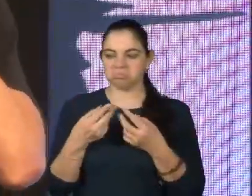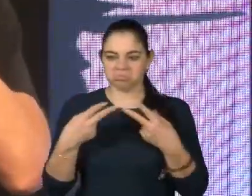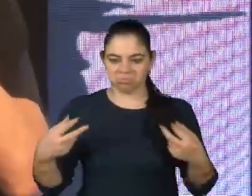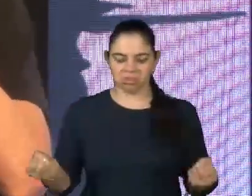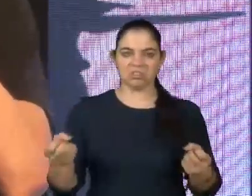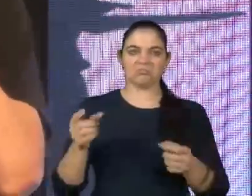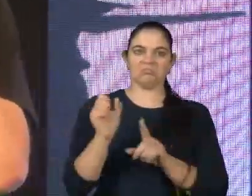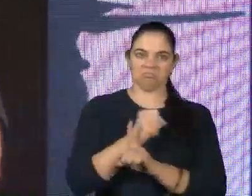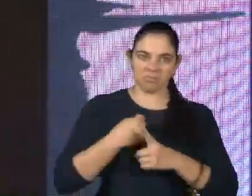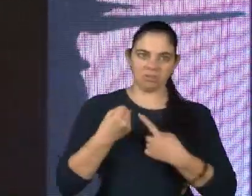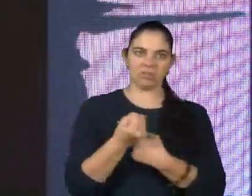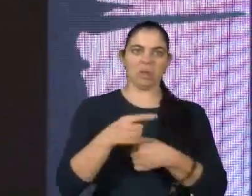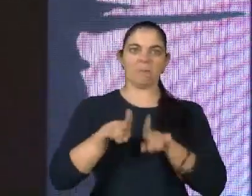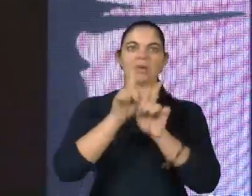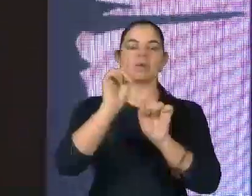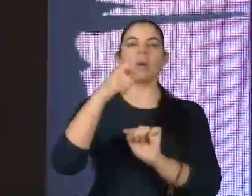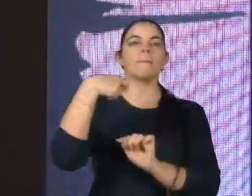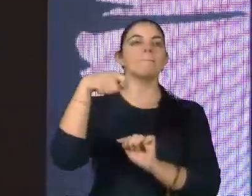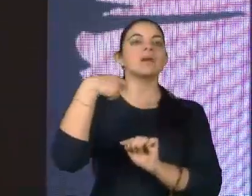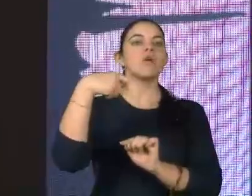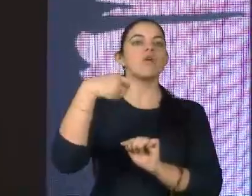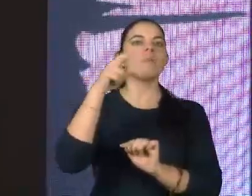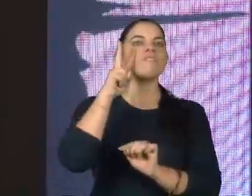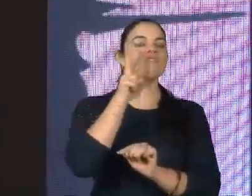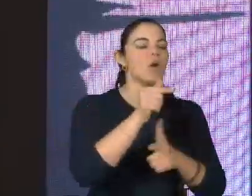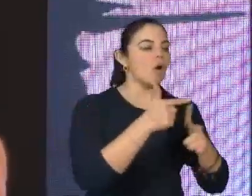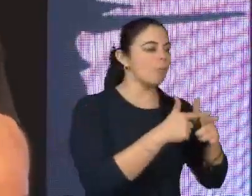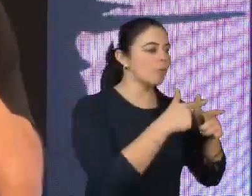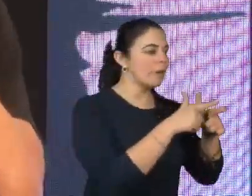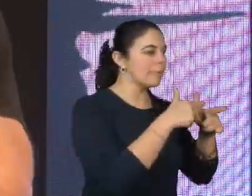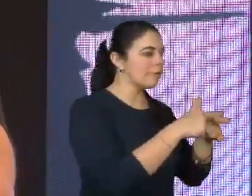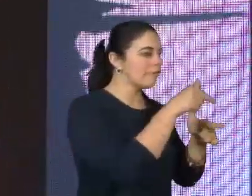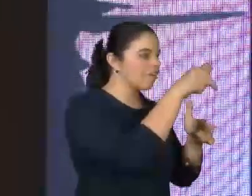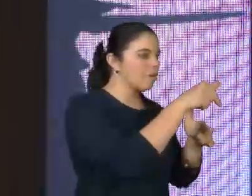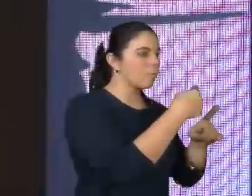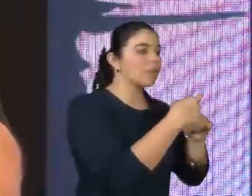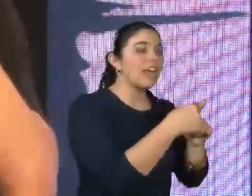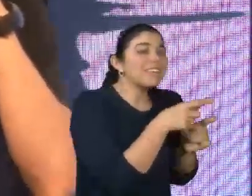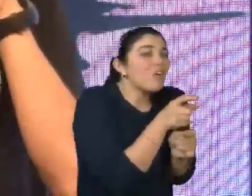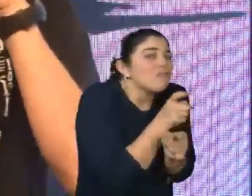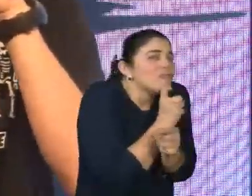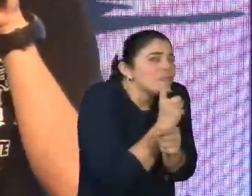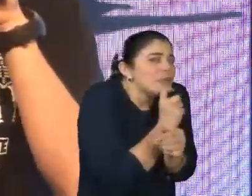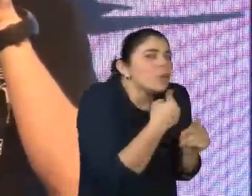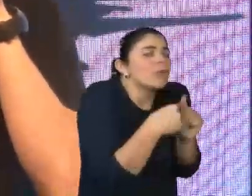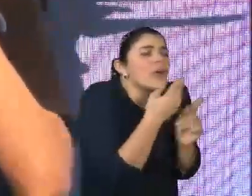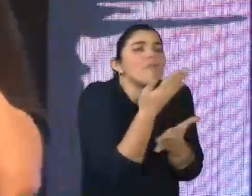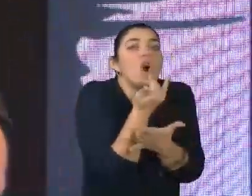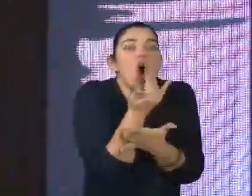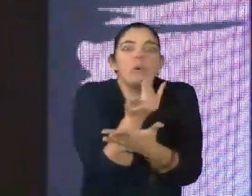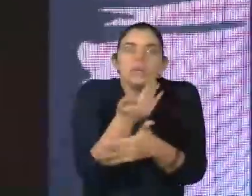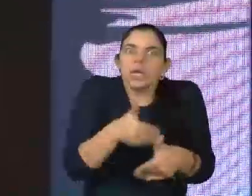que não se preocupam em resolver a causa raiz do problema. Por que aquelas pessoas estão com frio ou por que aquelas pessoas estão com fome?